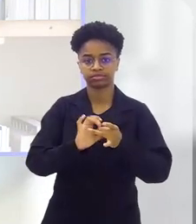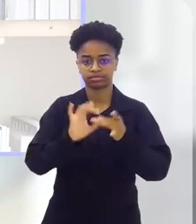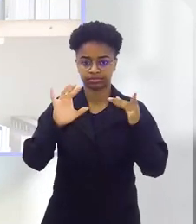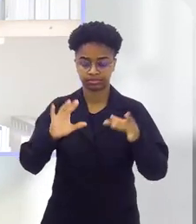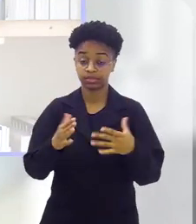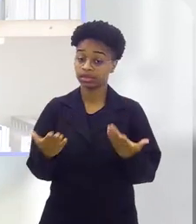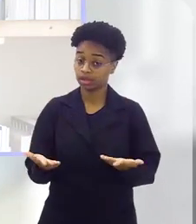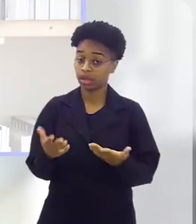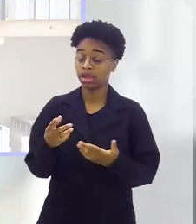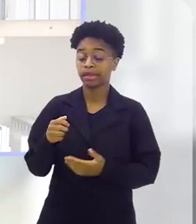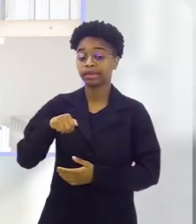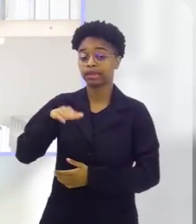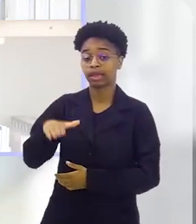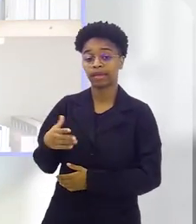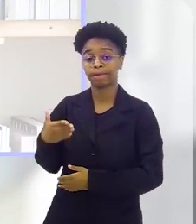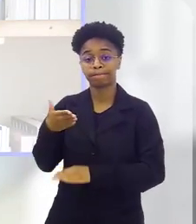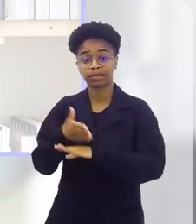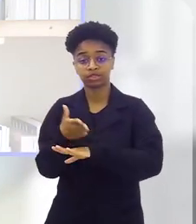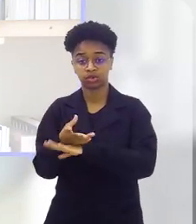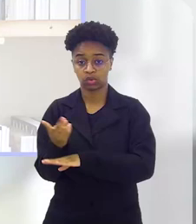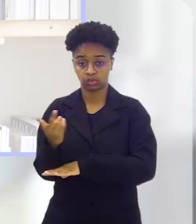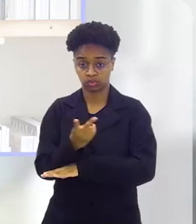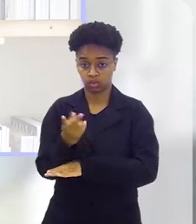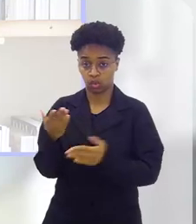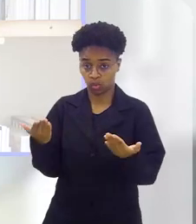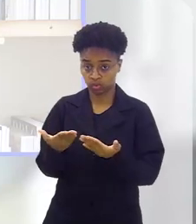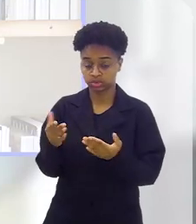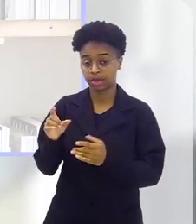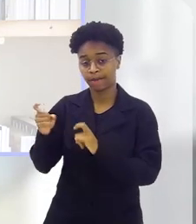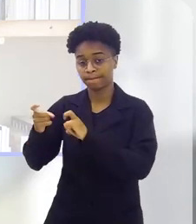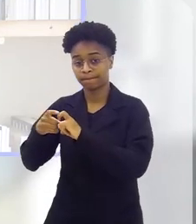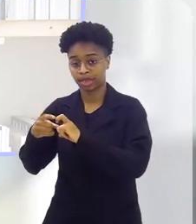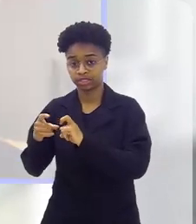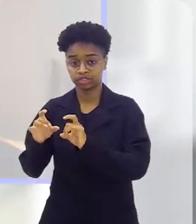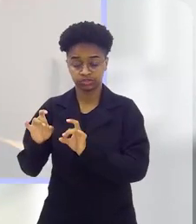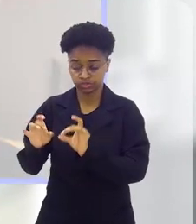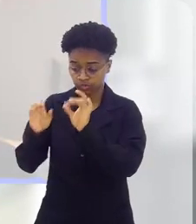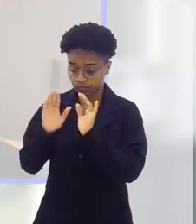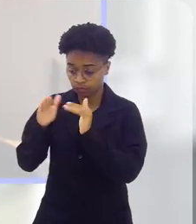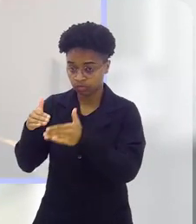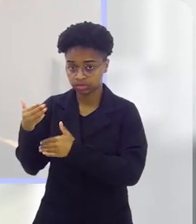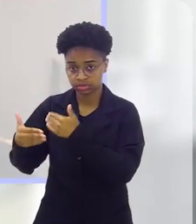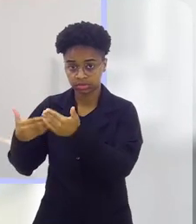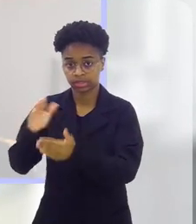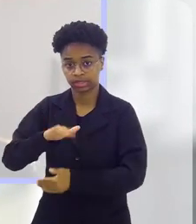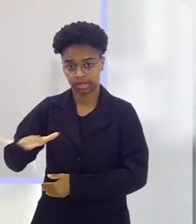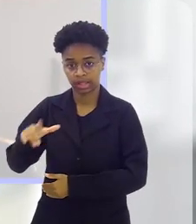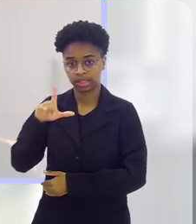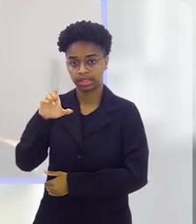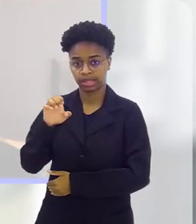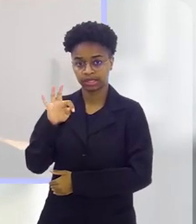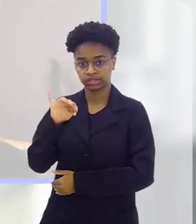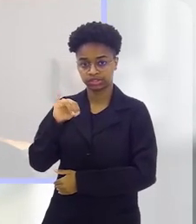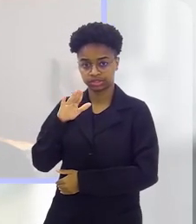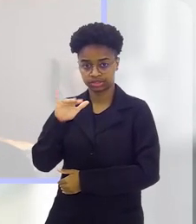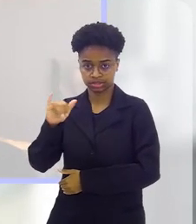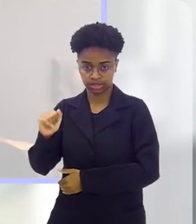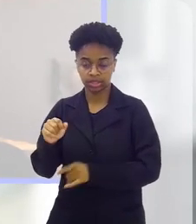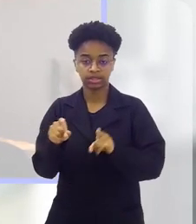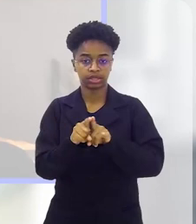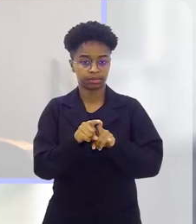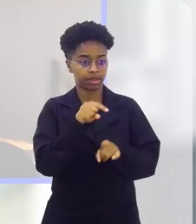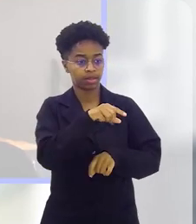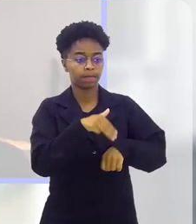ao ar livre. Quem participa comigo no Alerj Debate de hoje é a médica pediatra especialista em desenvolvimento infantil, doutora Letícia